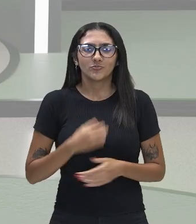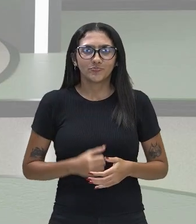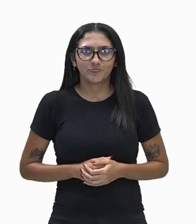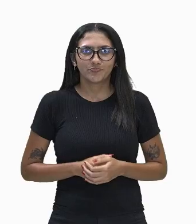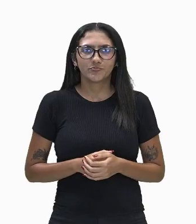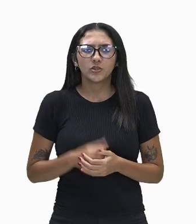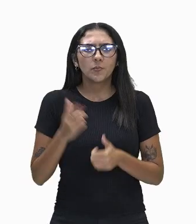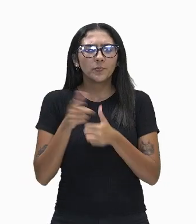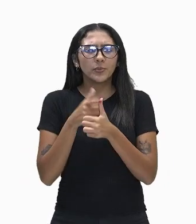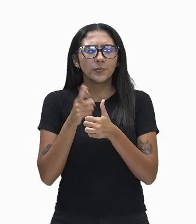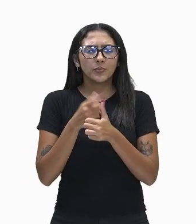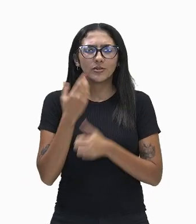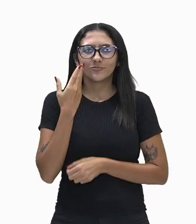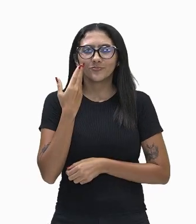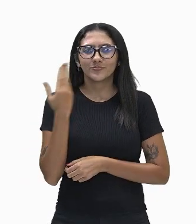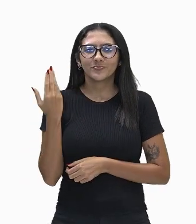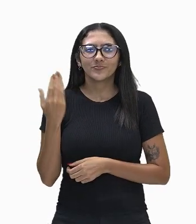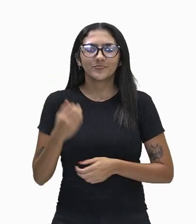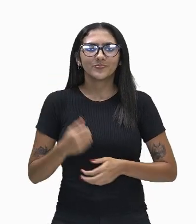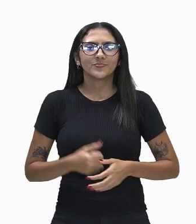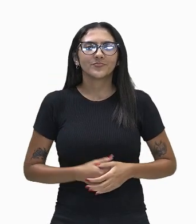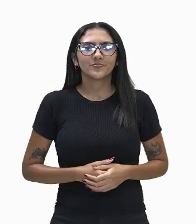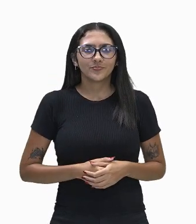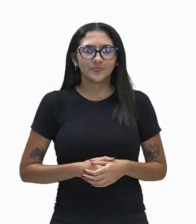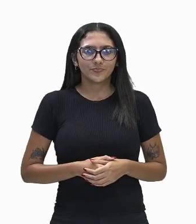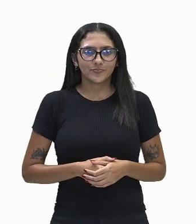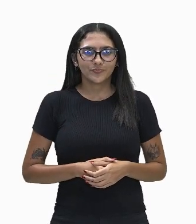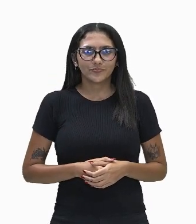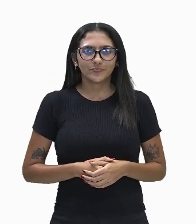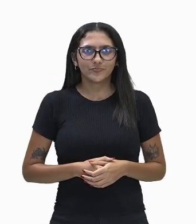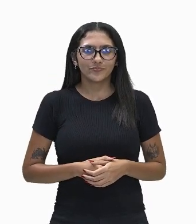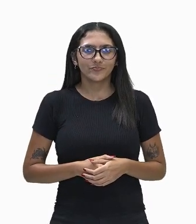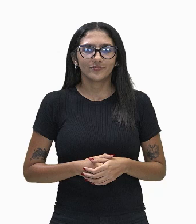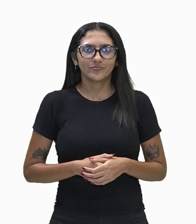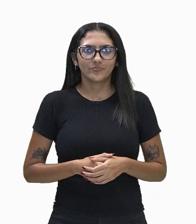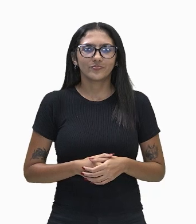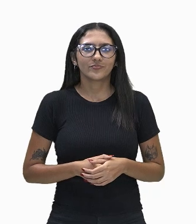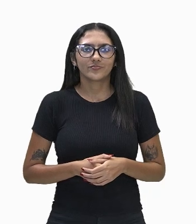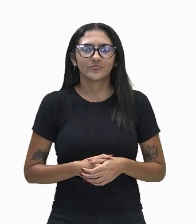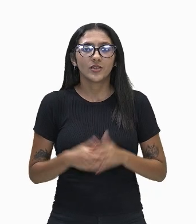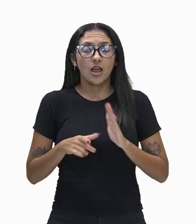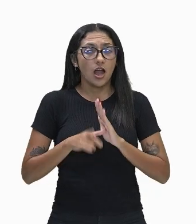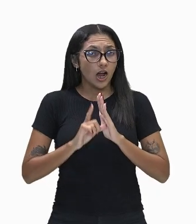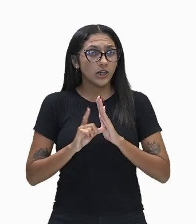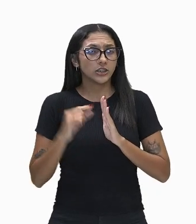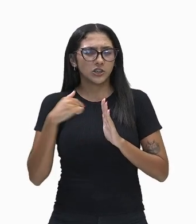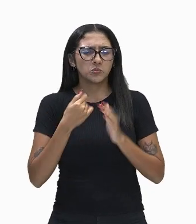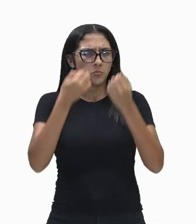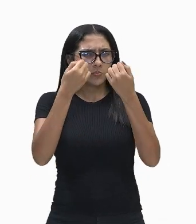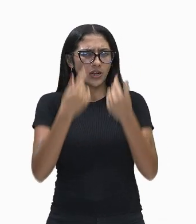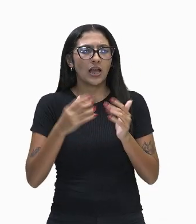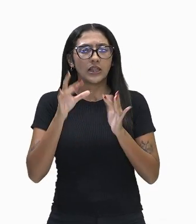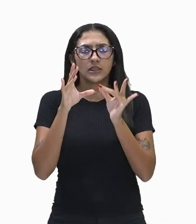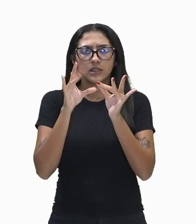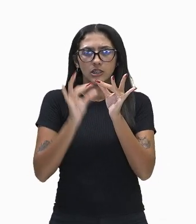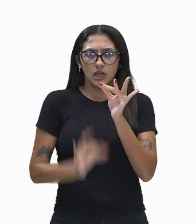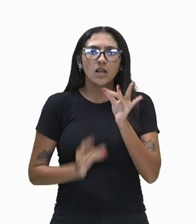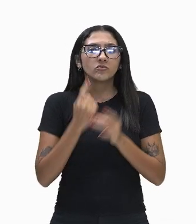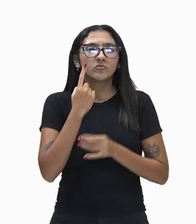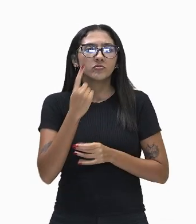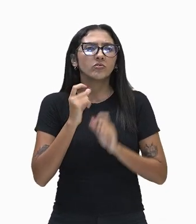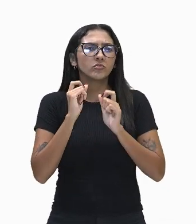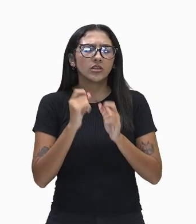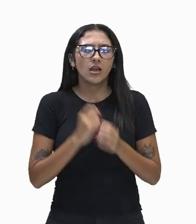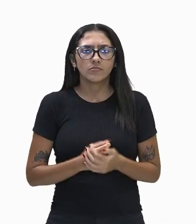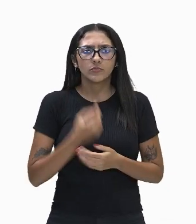deles, então? Bem, antes de nós falarmos propriamente de um sentido, vou apresentar para vocês o sistema